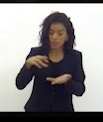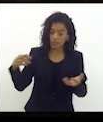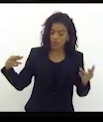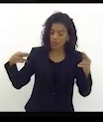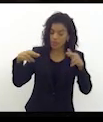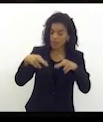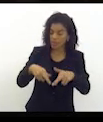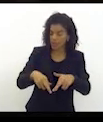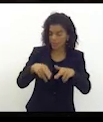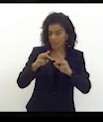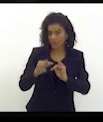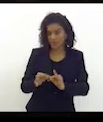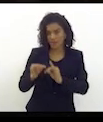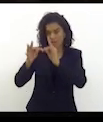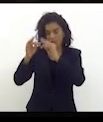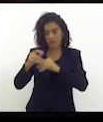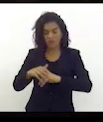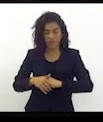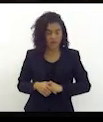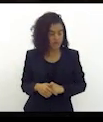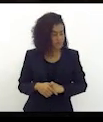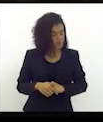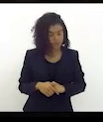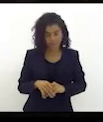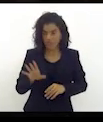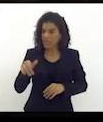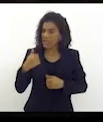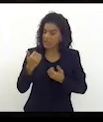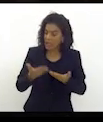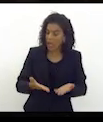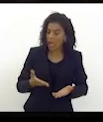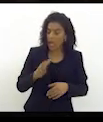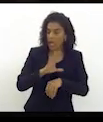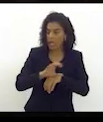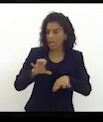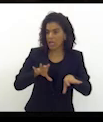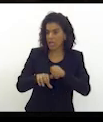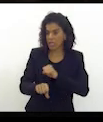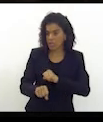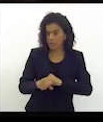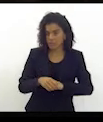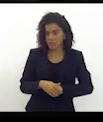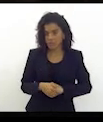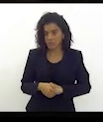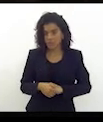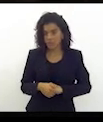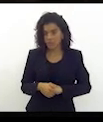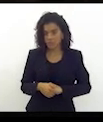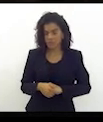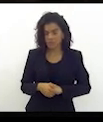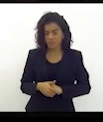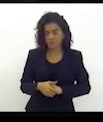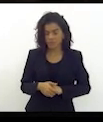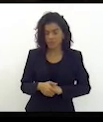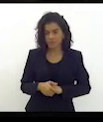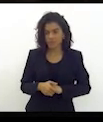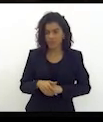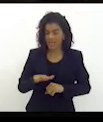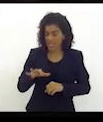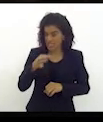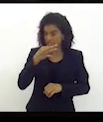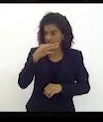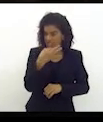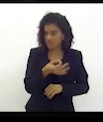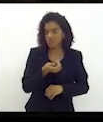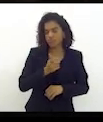Universidade Pública, leva a tecnologia, que leva capacitação para os jovens ali de Campos Novos, essa crítica